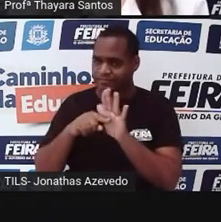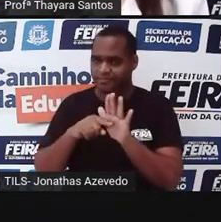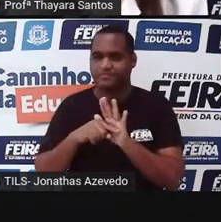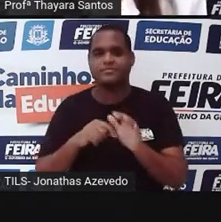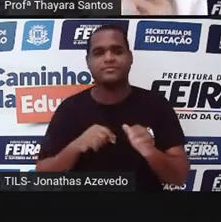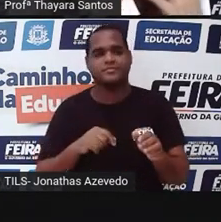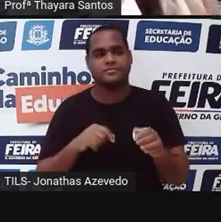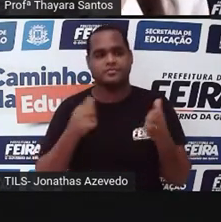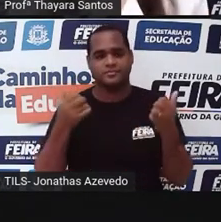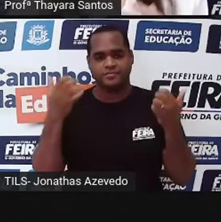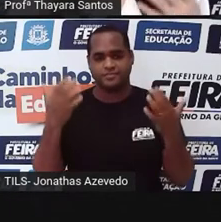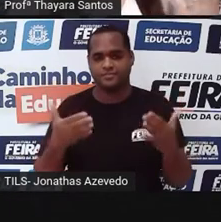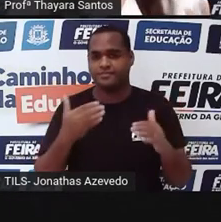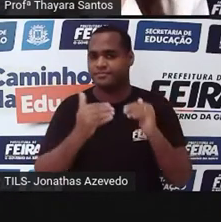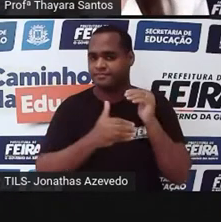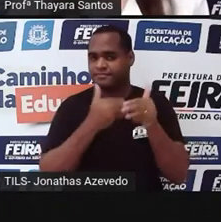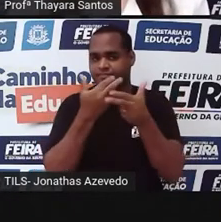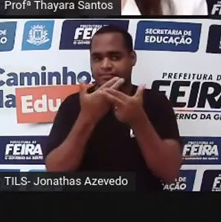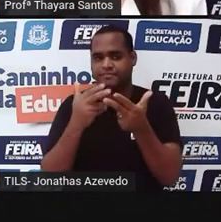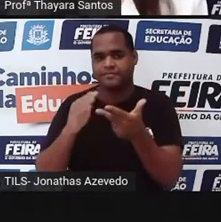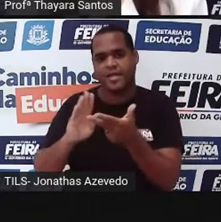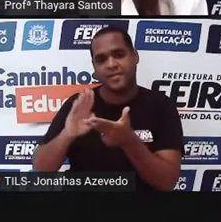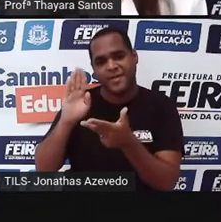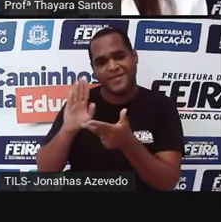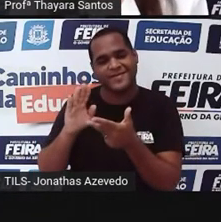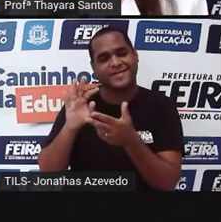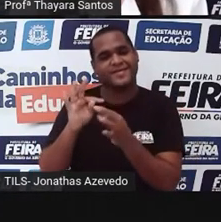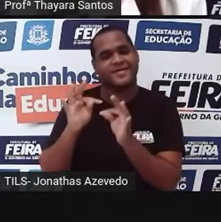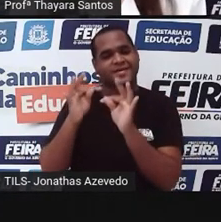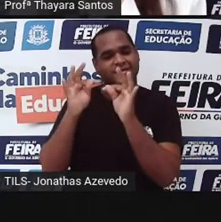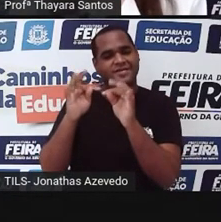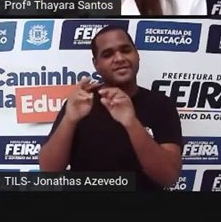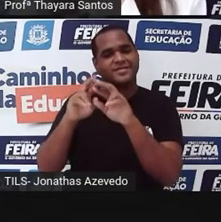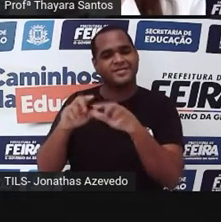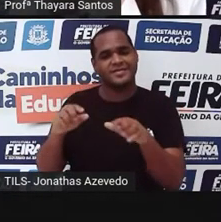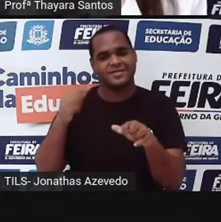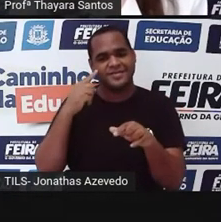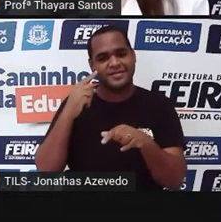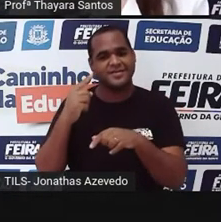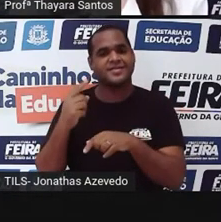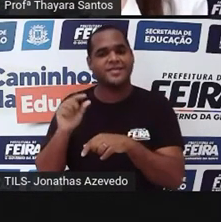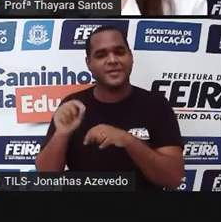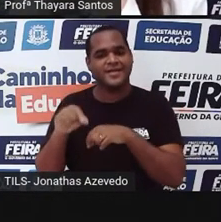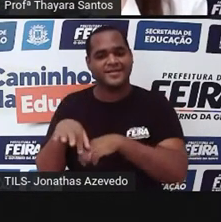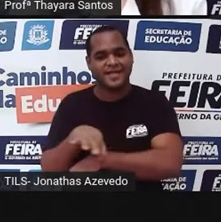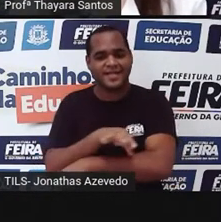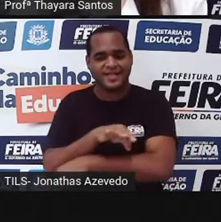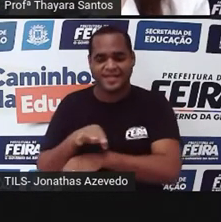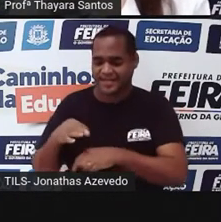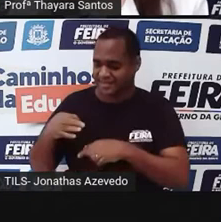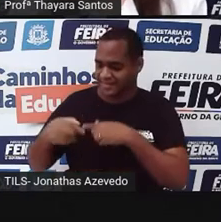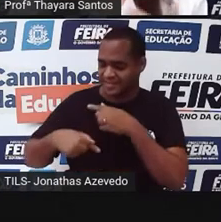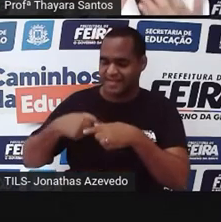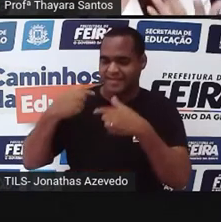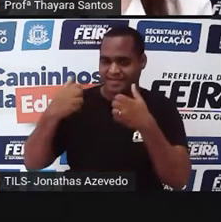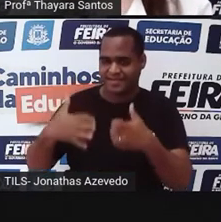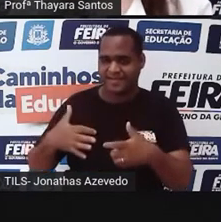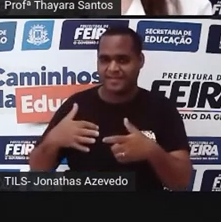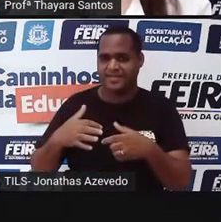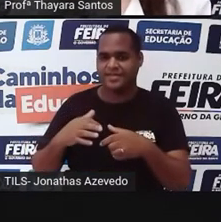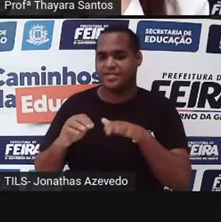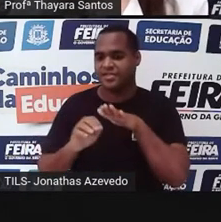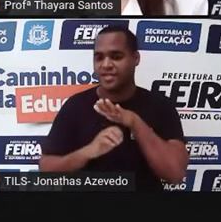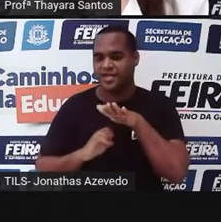Então, com o avanço dessa biotecnologia, surgiram importantes técnicas que a gente chama de engenharia genética. E essa engenharia